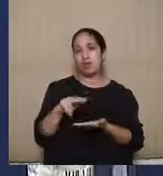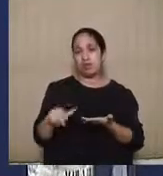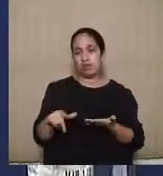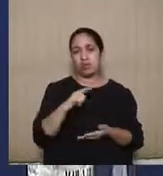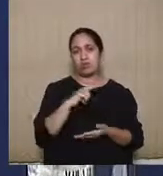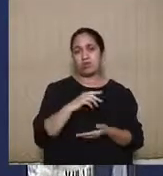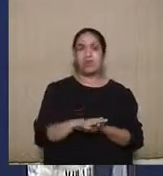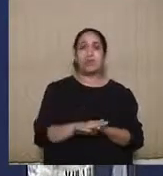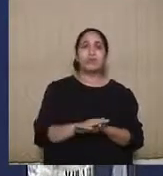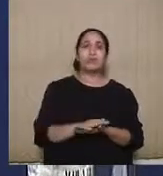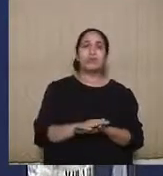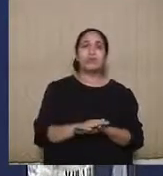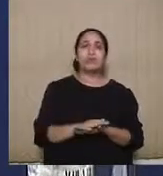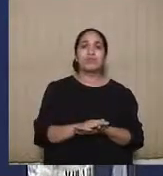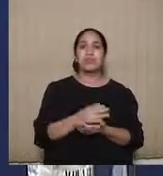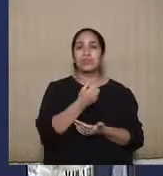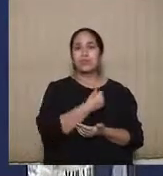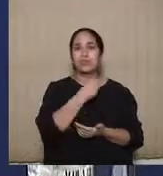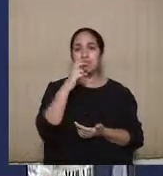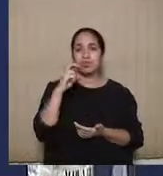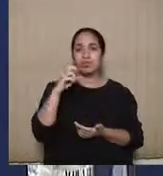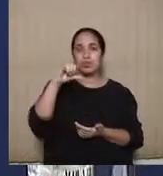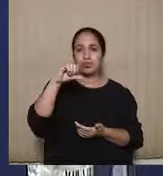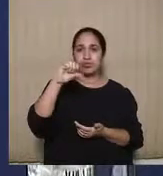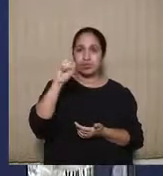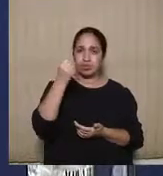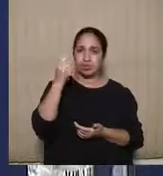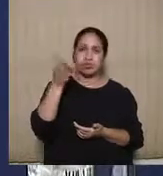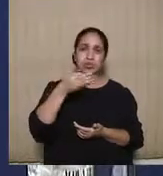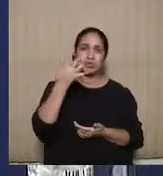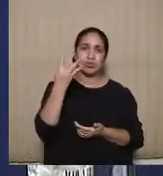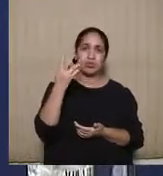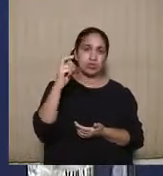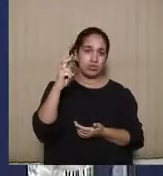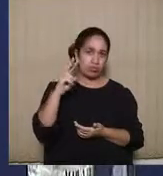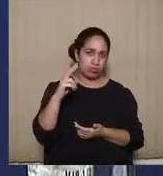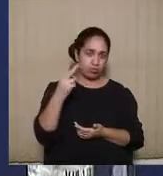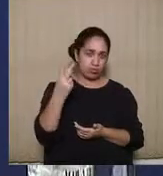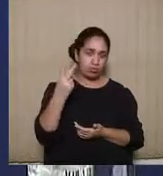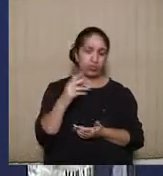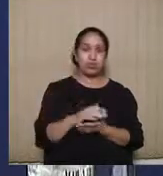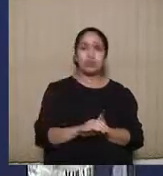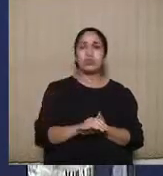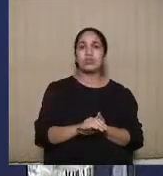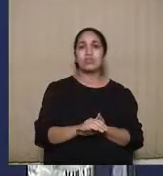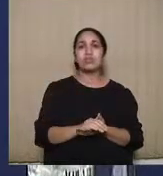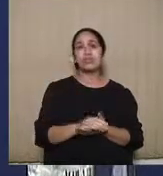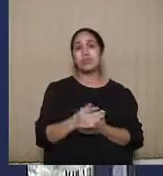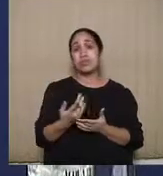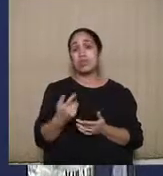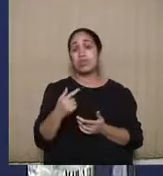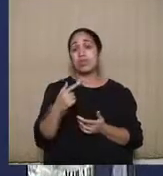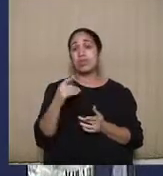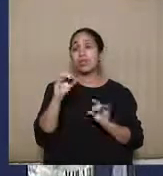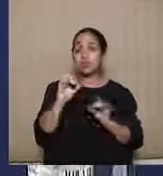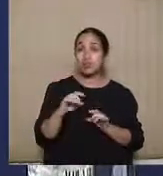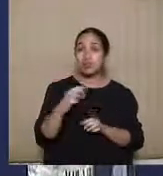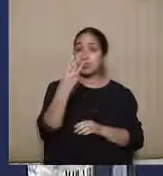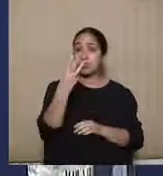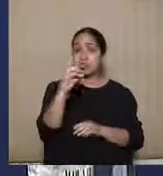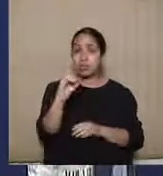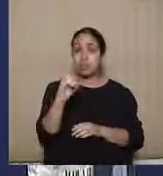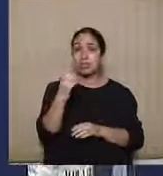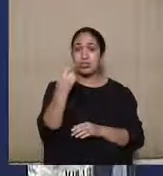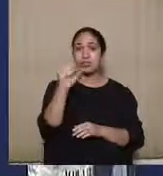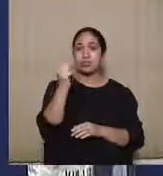Recurso ordinário 598-42, agravo regimental no recurso especial 30.185